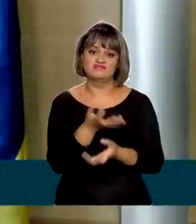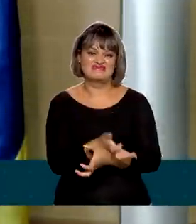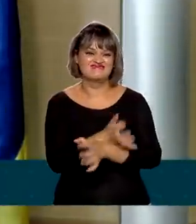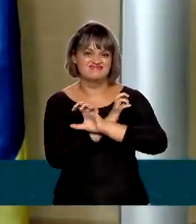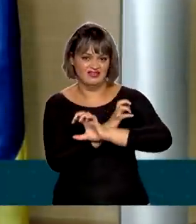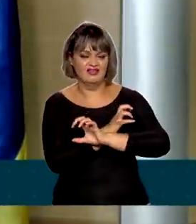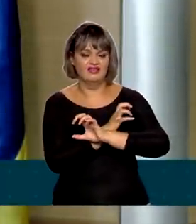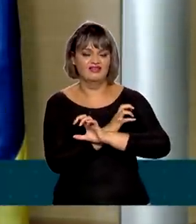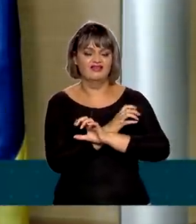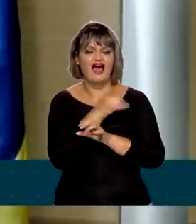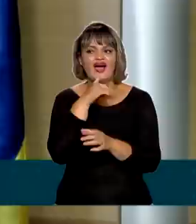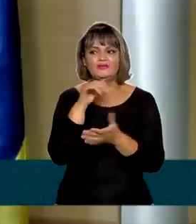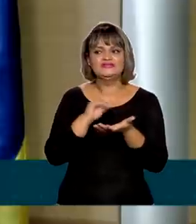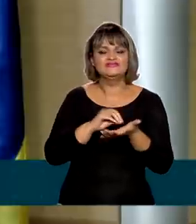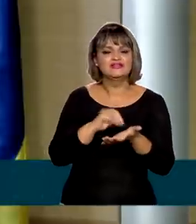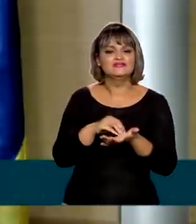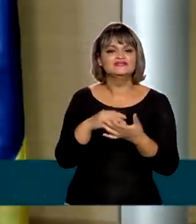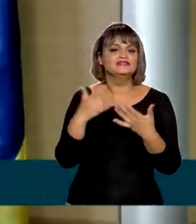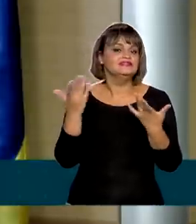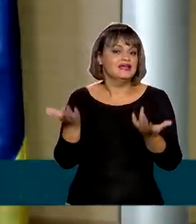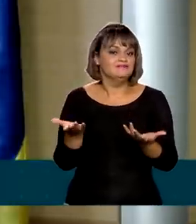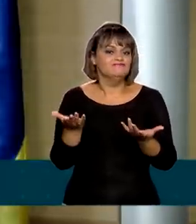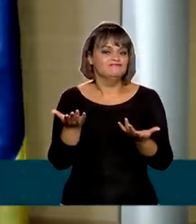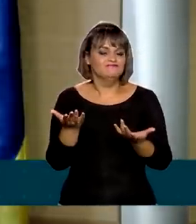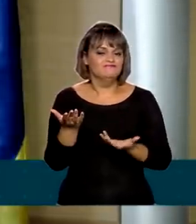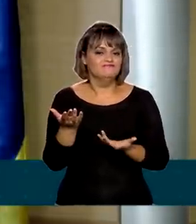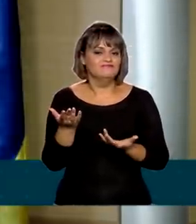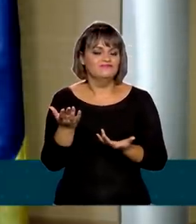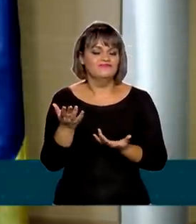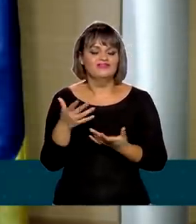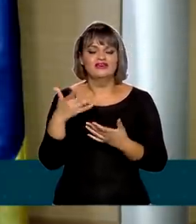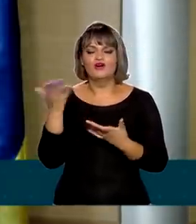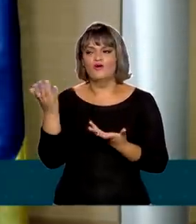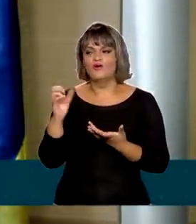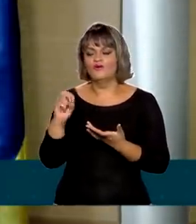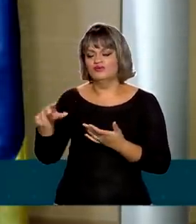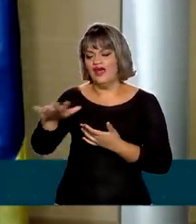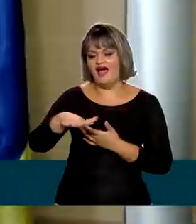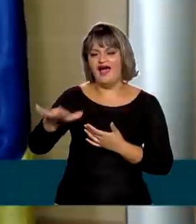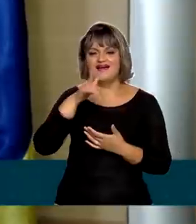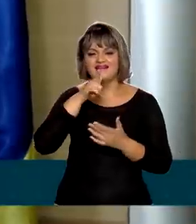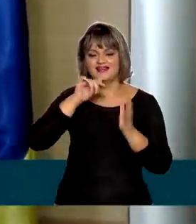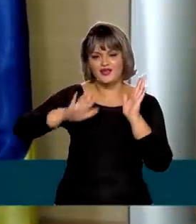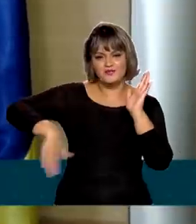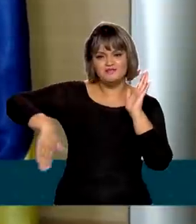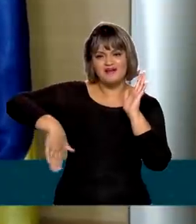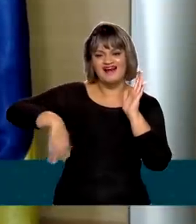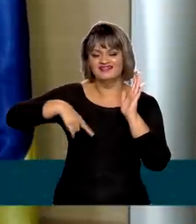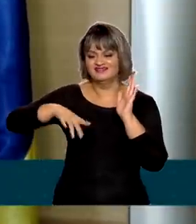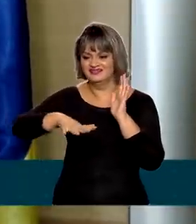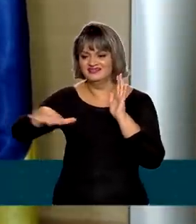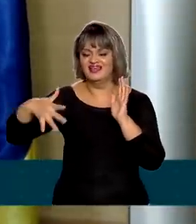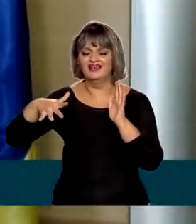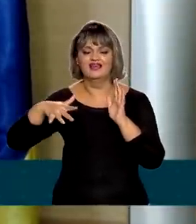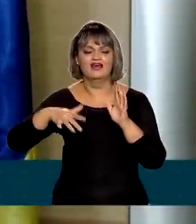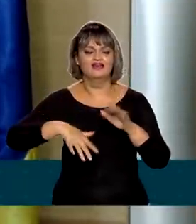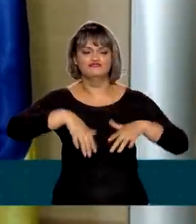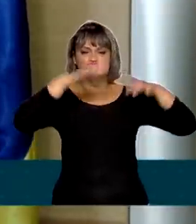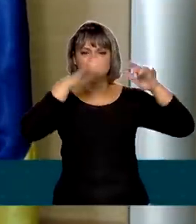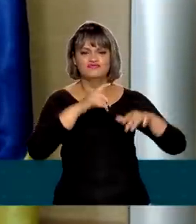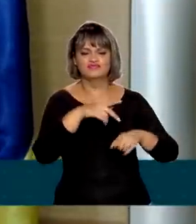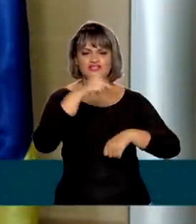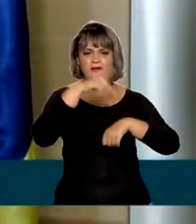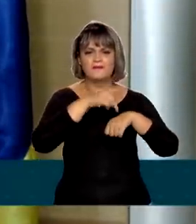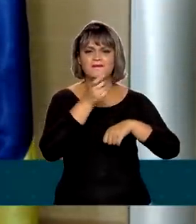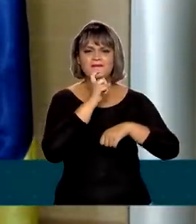ou à falta de água, eventualmente ressacas nos litorais, também chuvas de granizo.